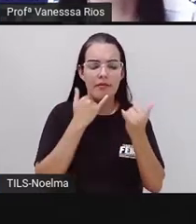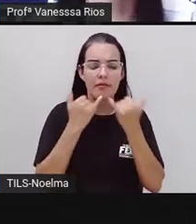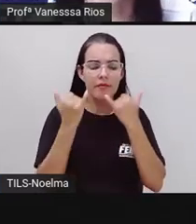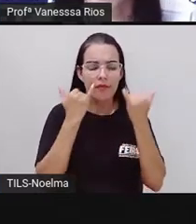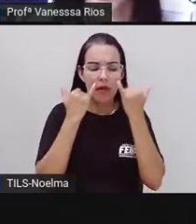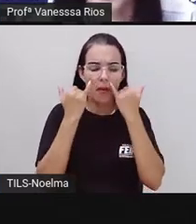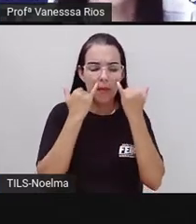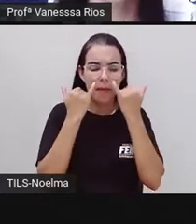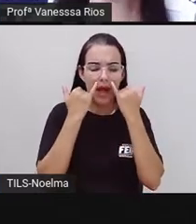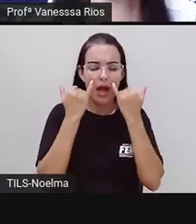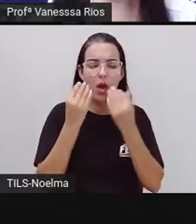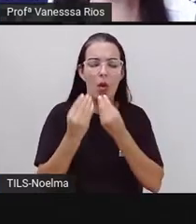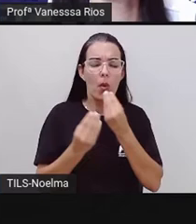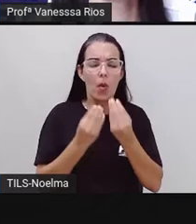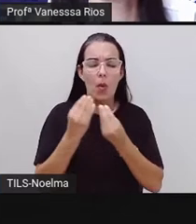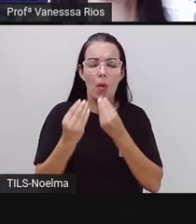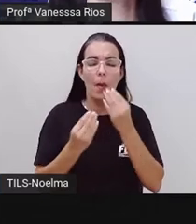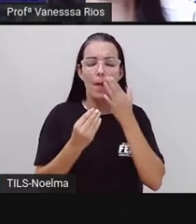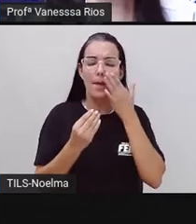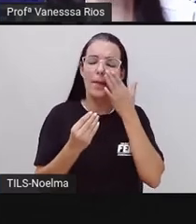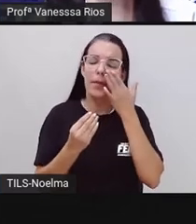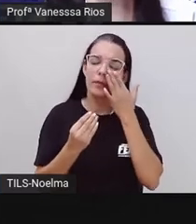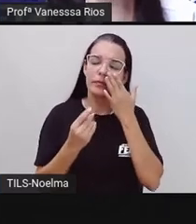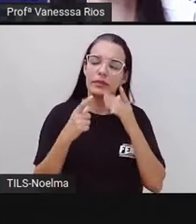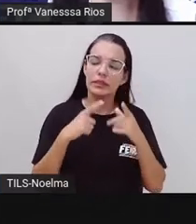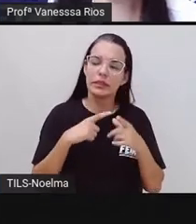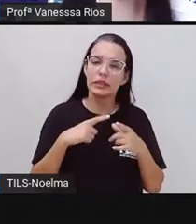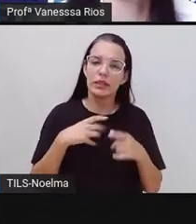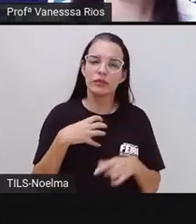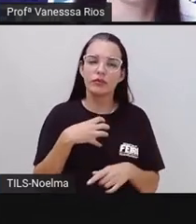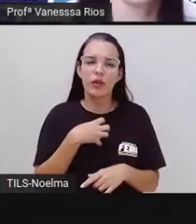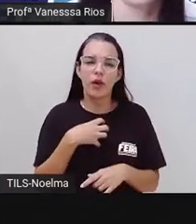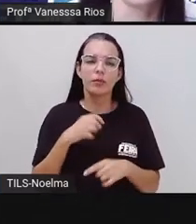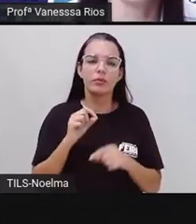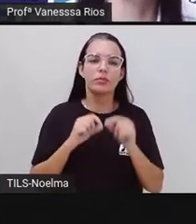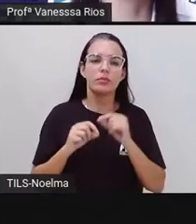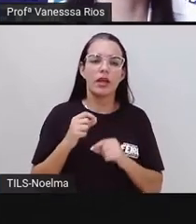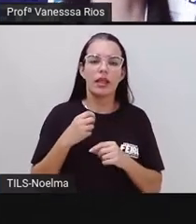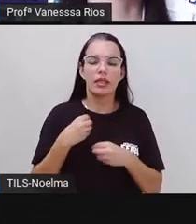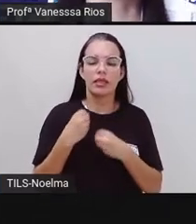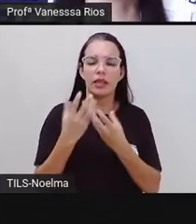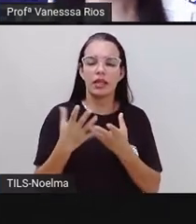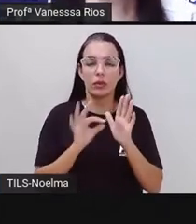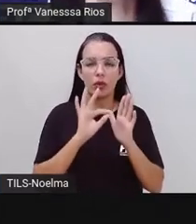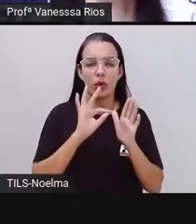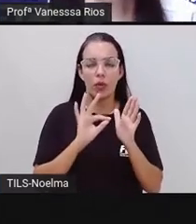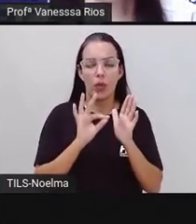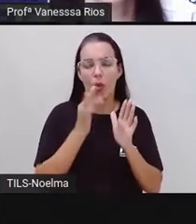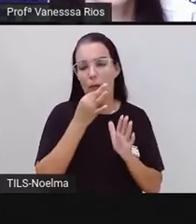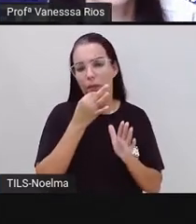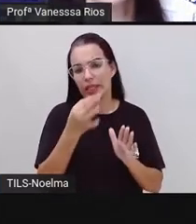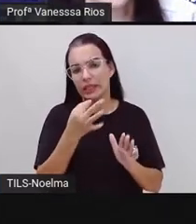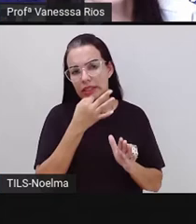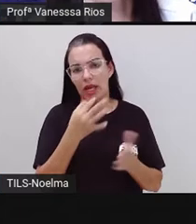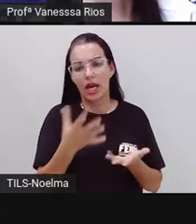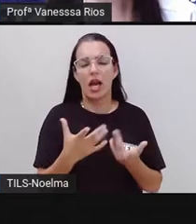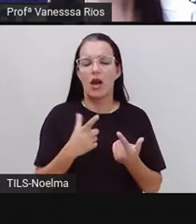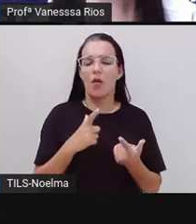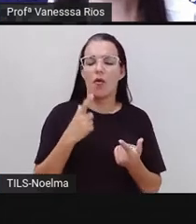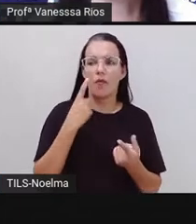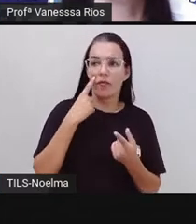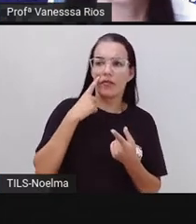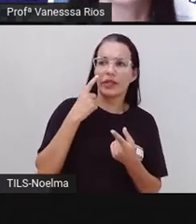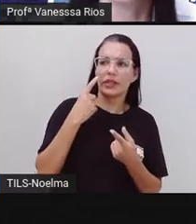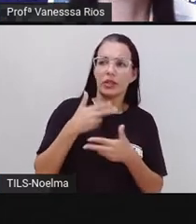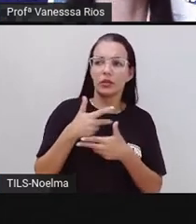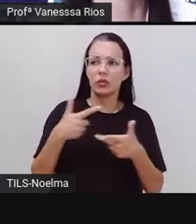diversas formas, é, trazendo aí, formação de opinião, observação, é, de ações